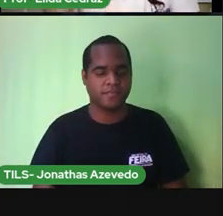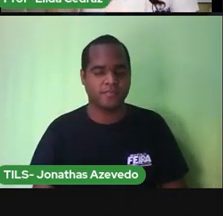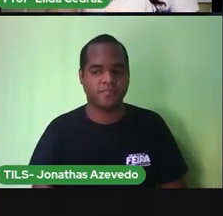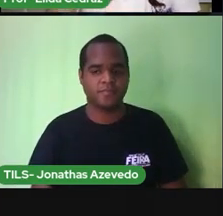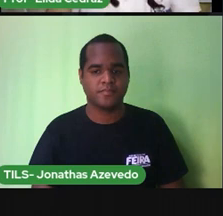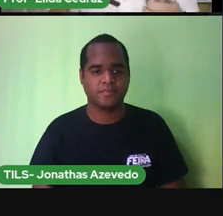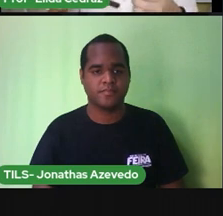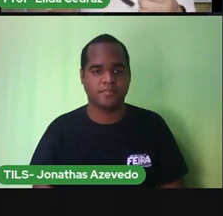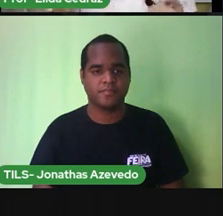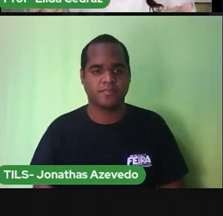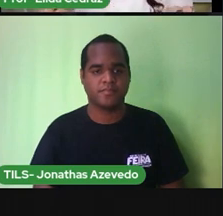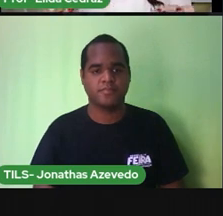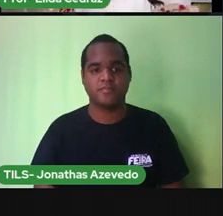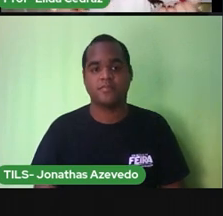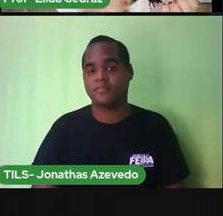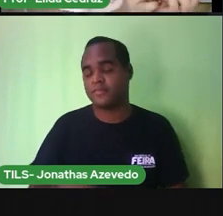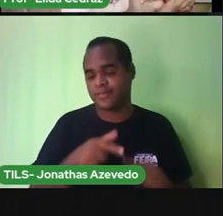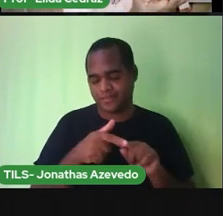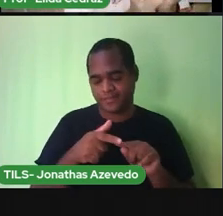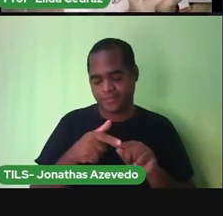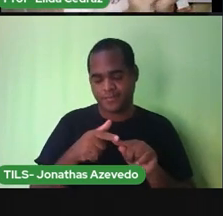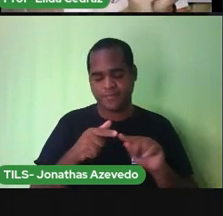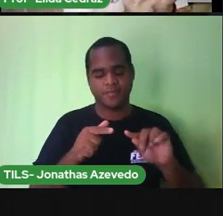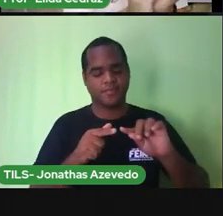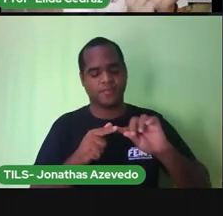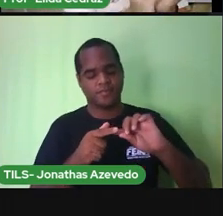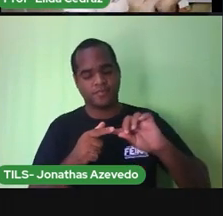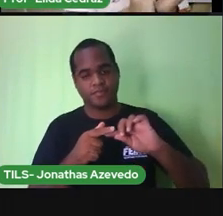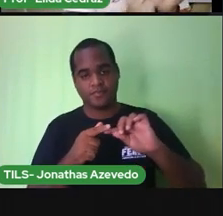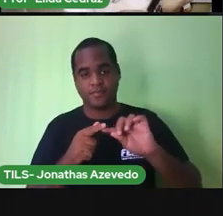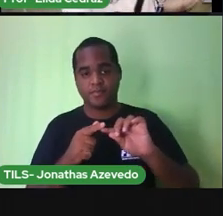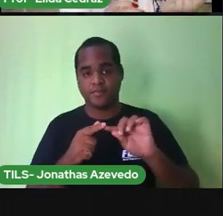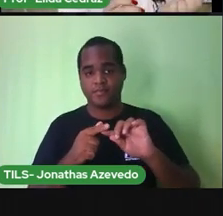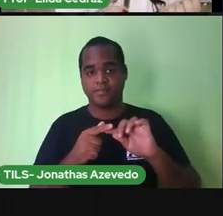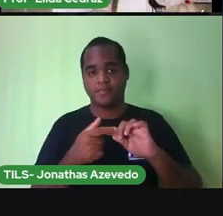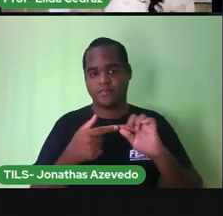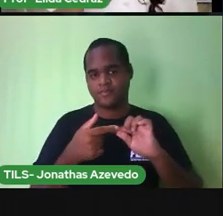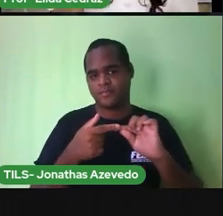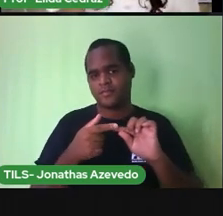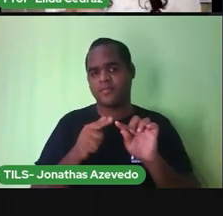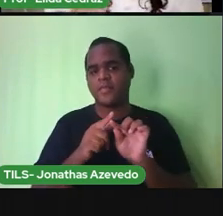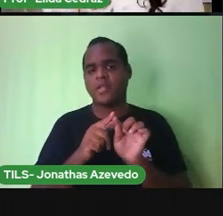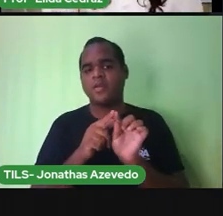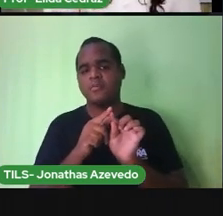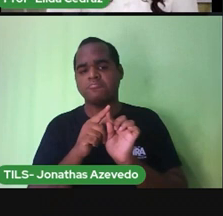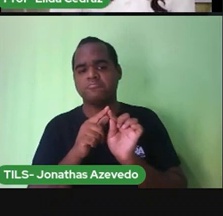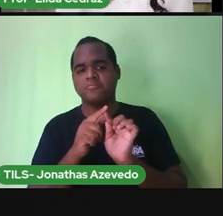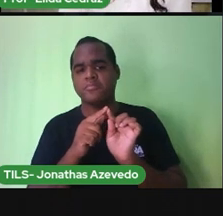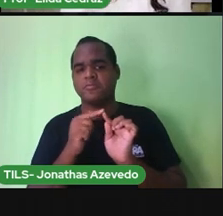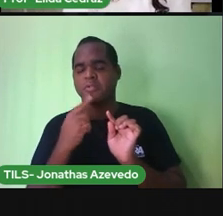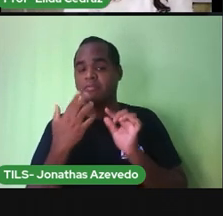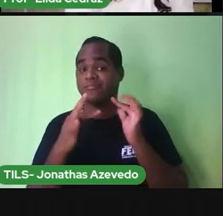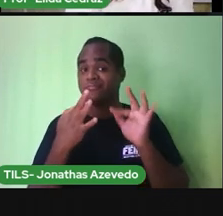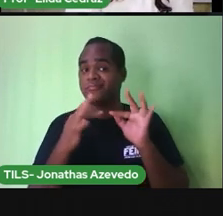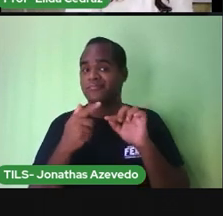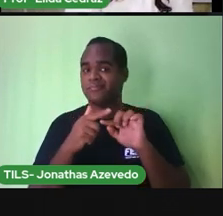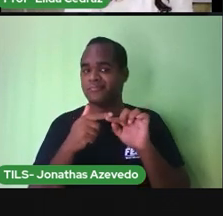E a lixa, para quando a gente, depois que a gente cortar, gente dá uma lixada, não ficar arranhando a gente.